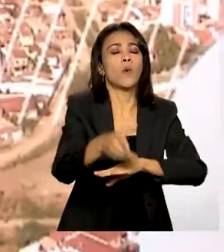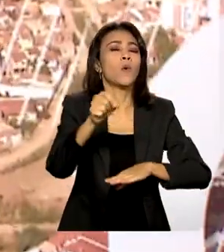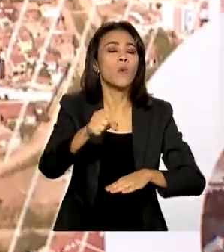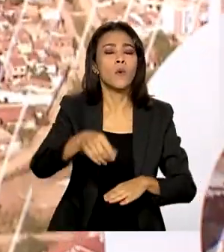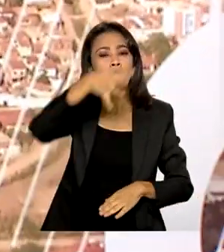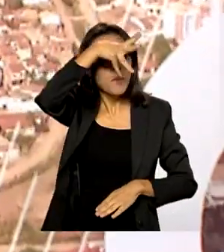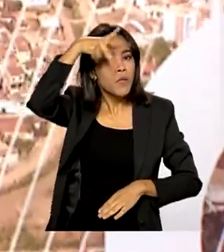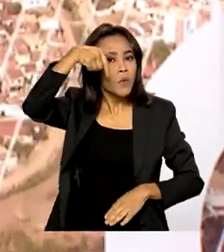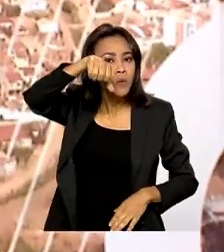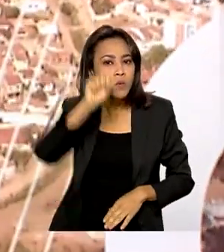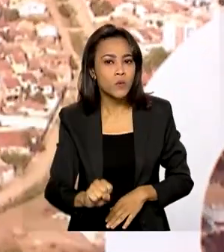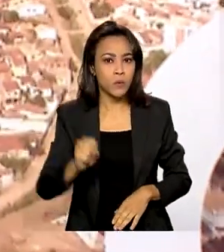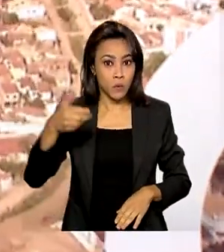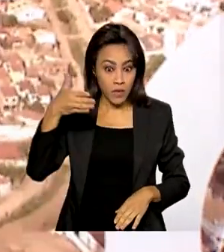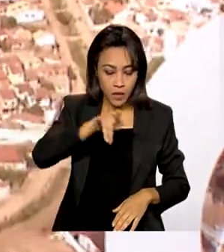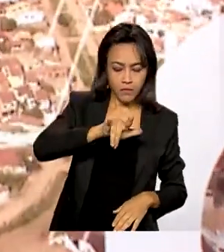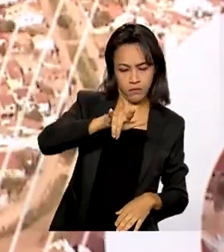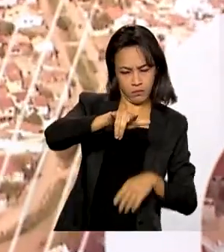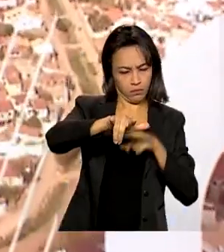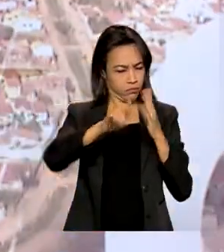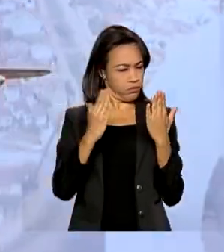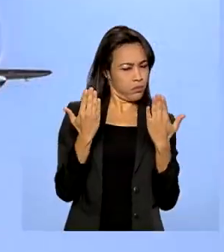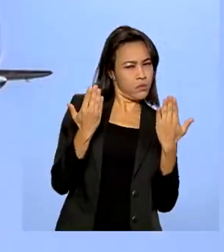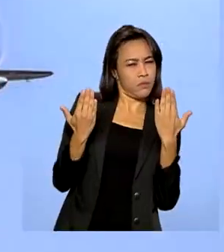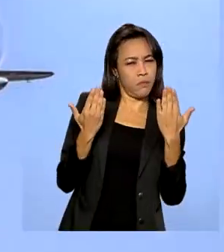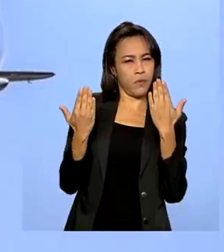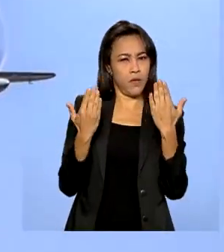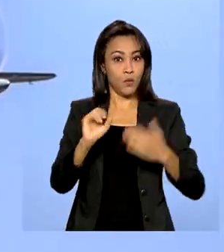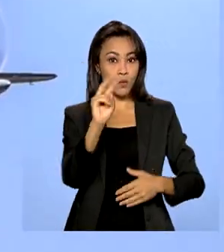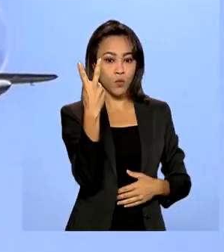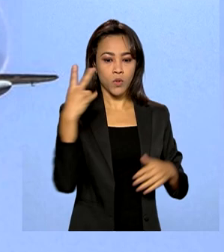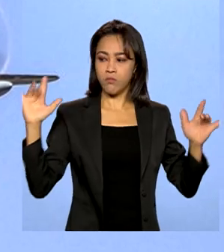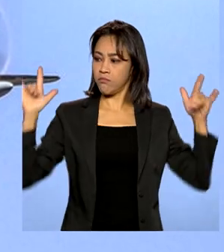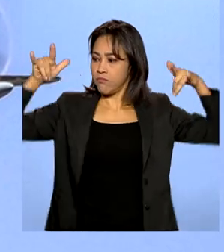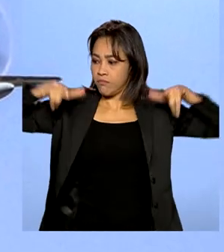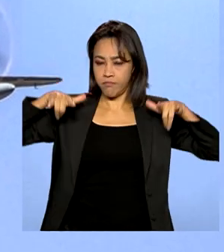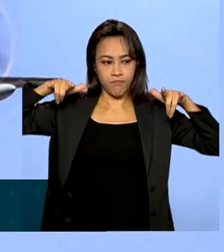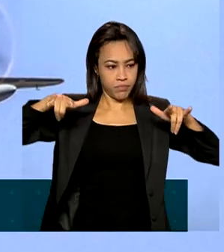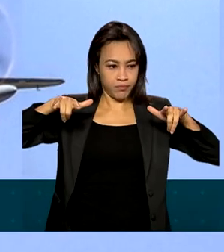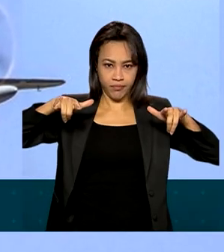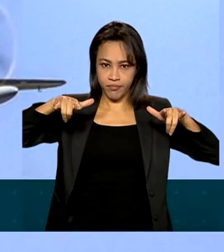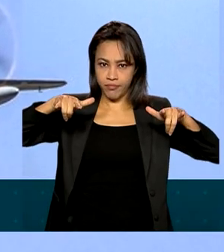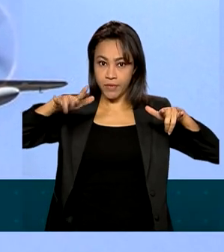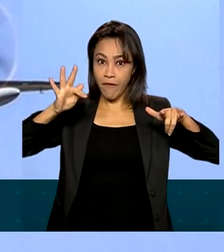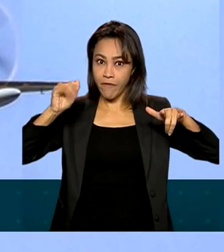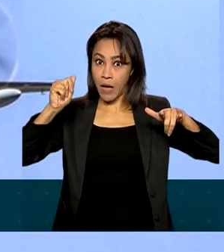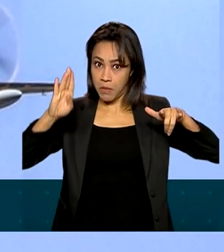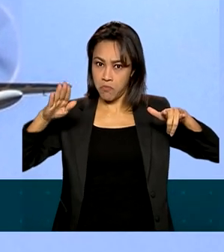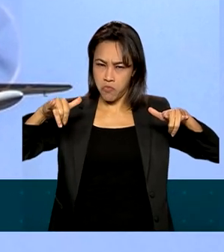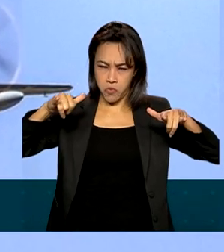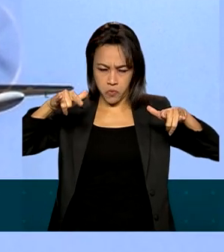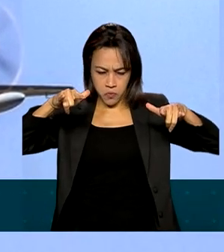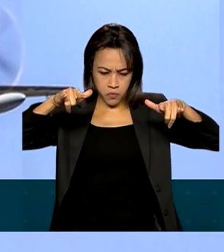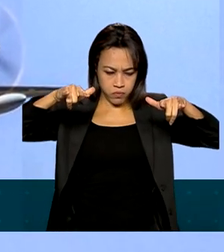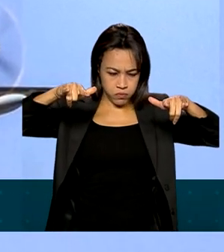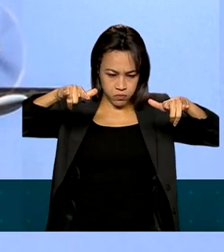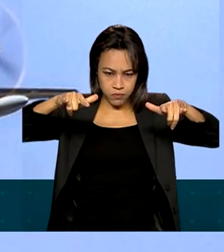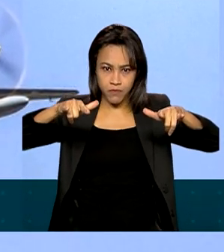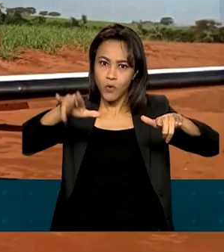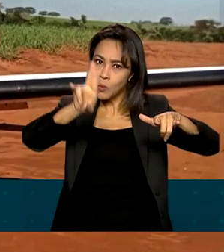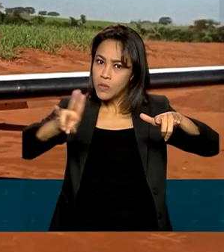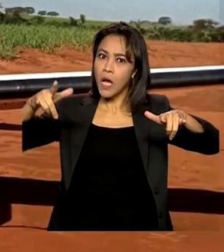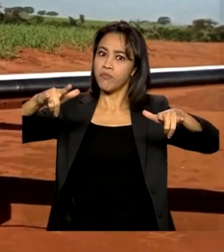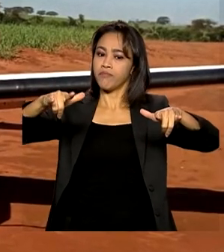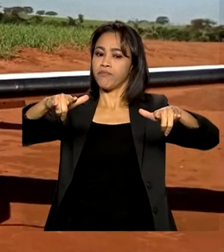Mato Grosso do Sul e foi considerado suspeito. Duas aeronaves Super Tucano da FAB foram usadas na missão.